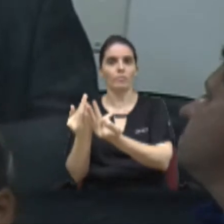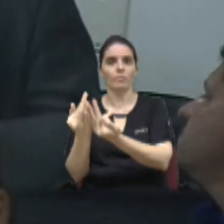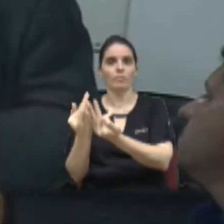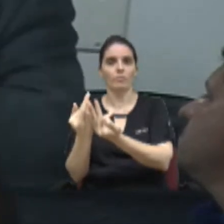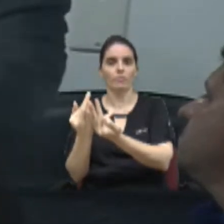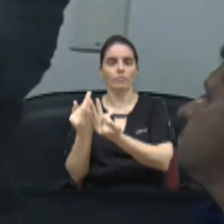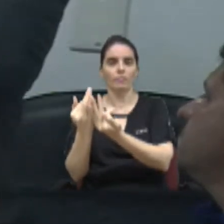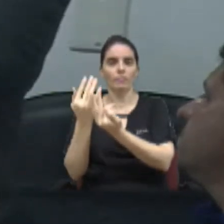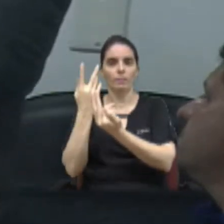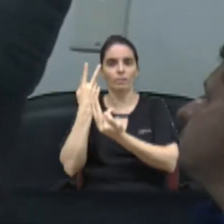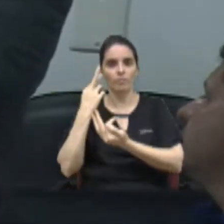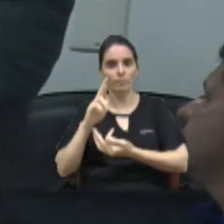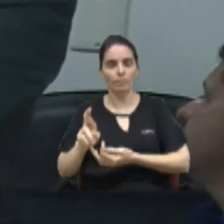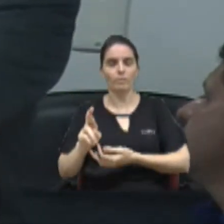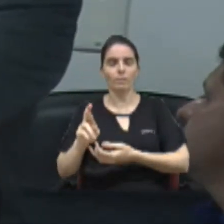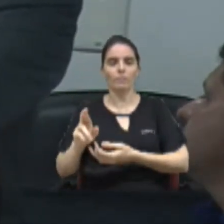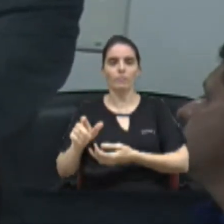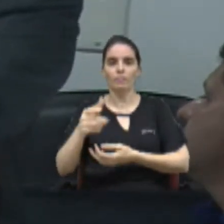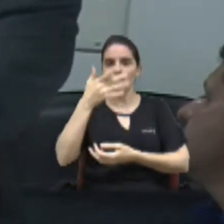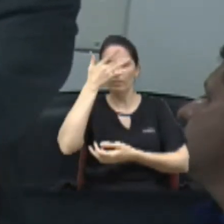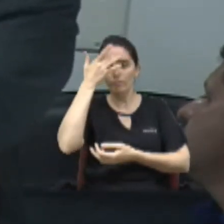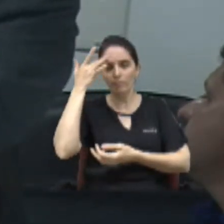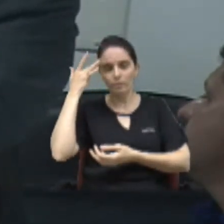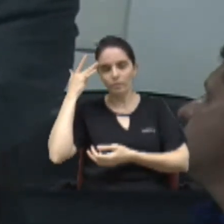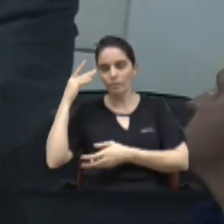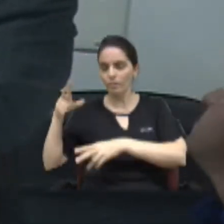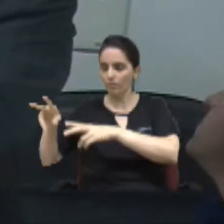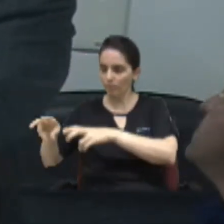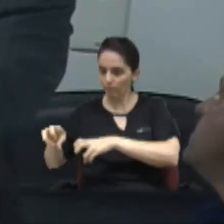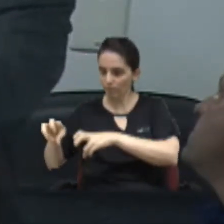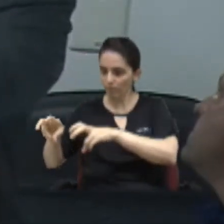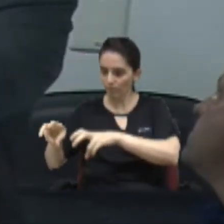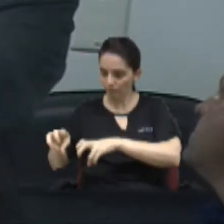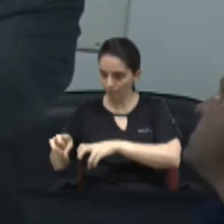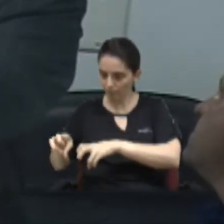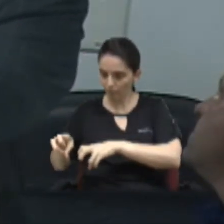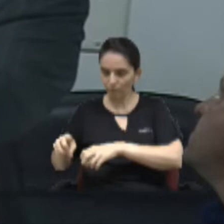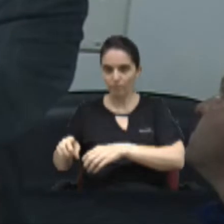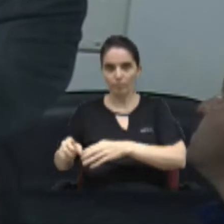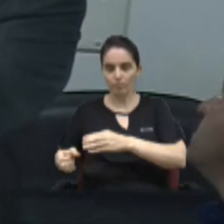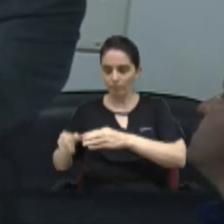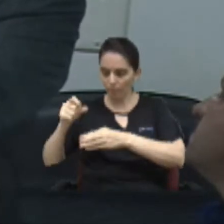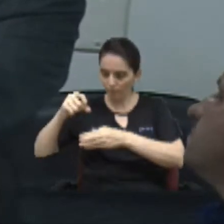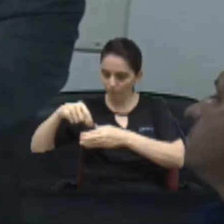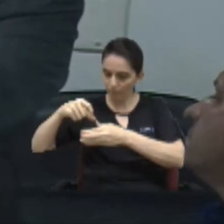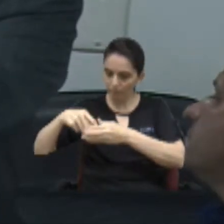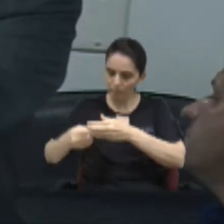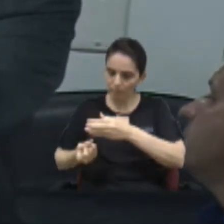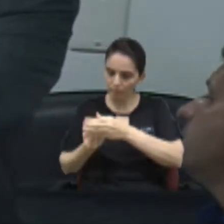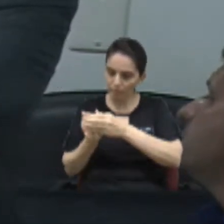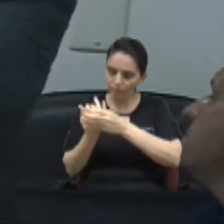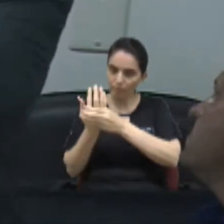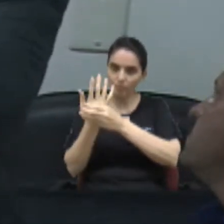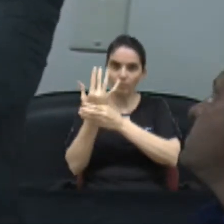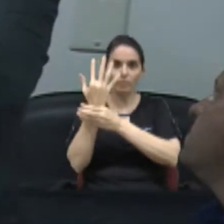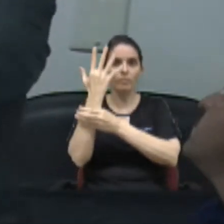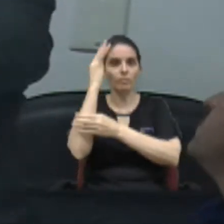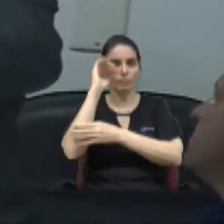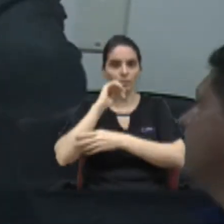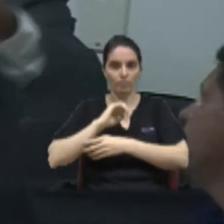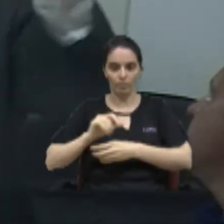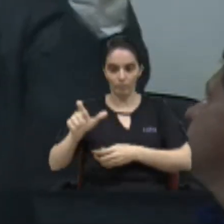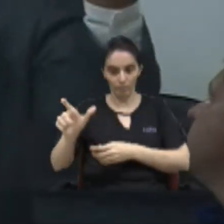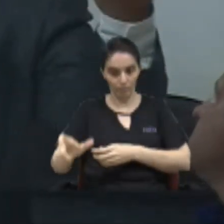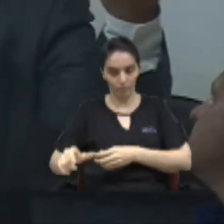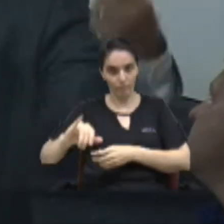aquela pessoa que sai lá da zona rural que plantava que ia para o senhor João ia para o meio dos